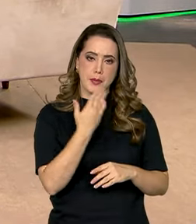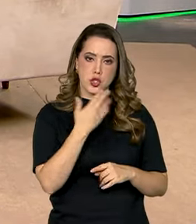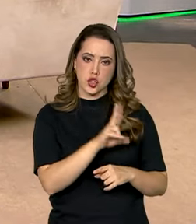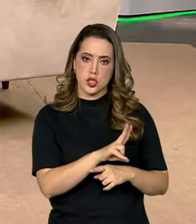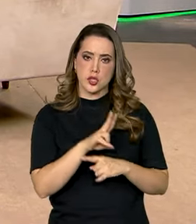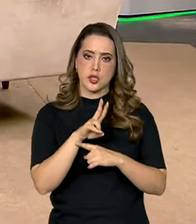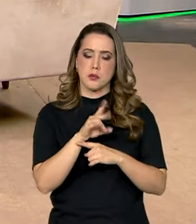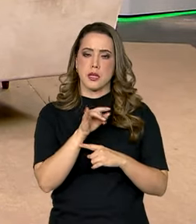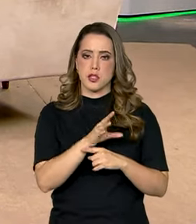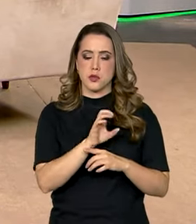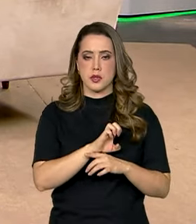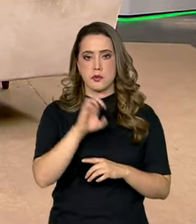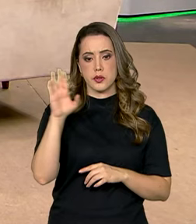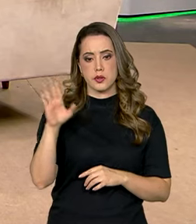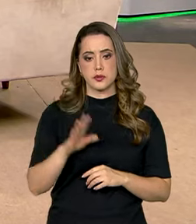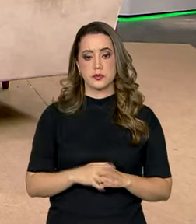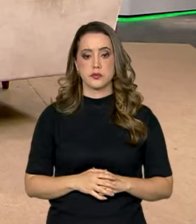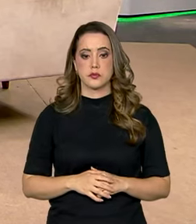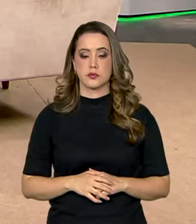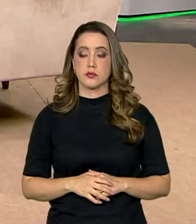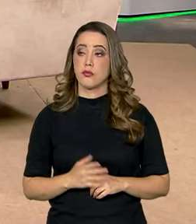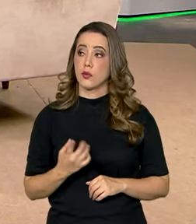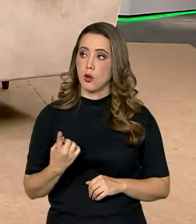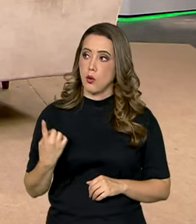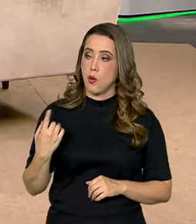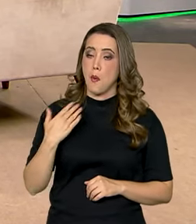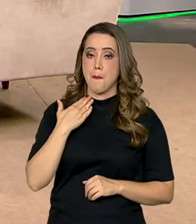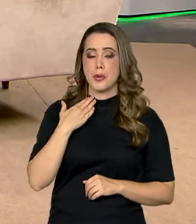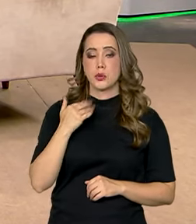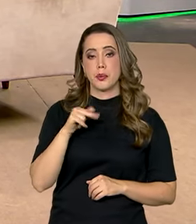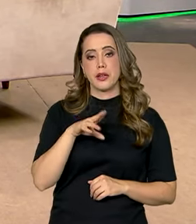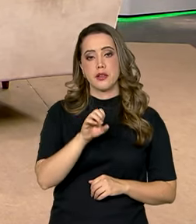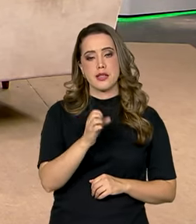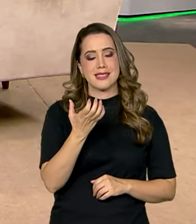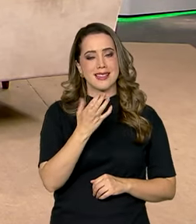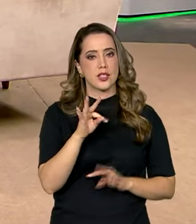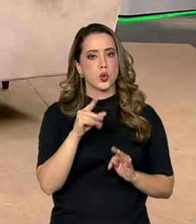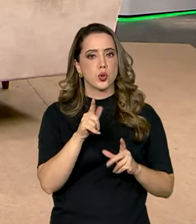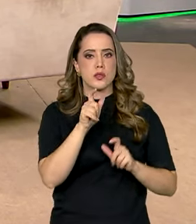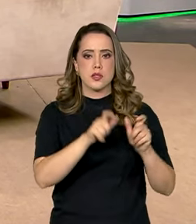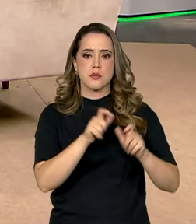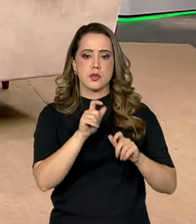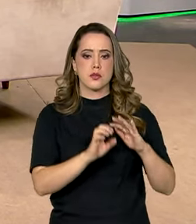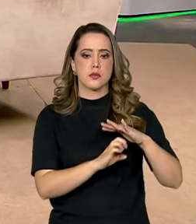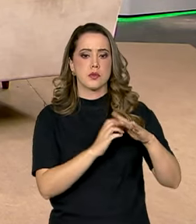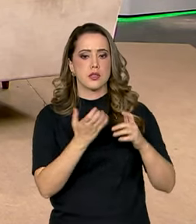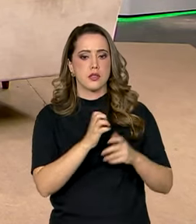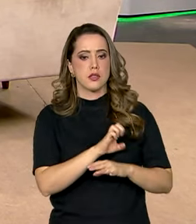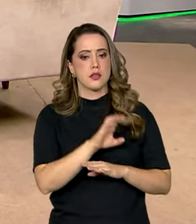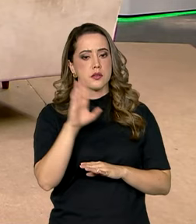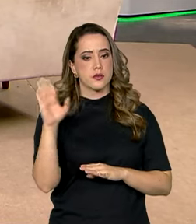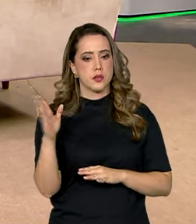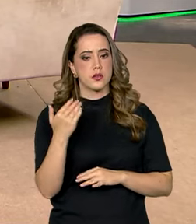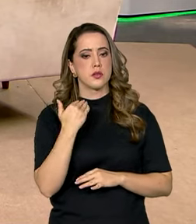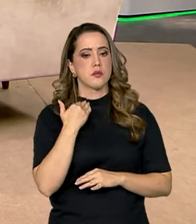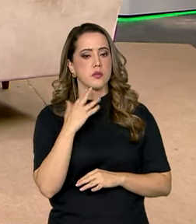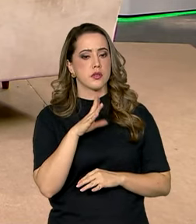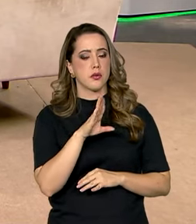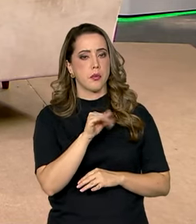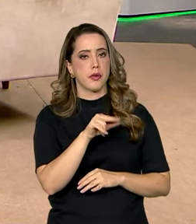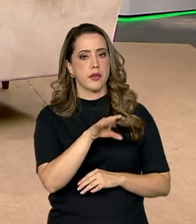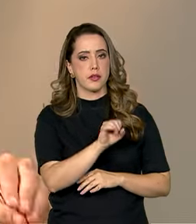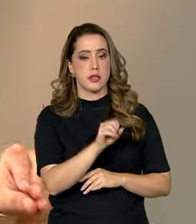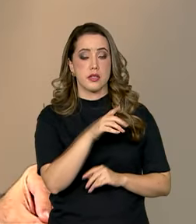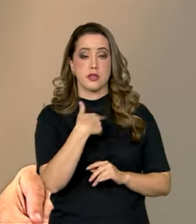exportação? Não. O BNDES quer que todos os empresários possam exportar. É muito importante o apoio às pequenas empresas a exportarem. O BNDES tem um modelo de